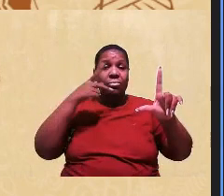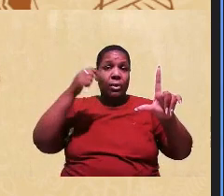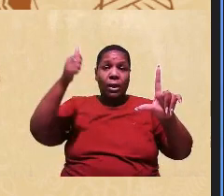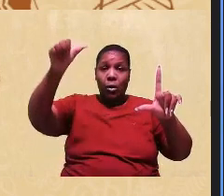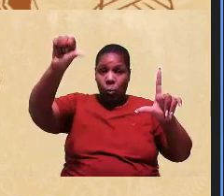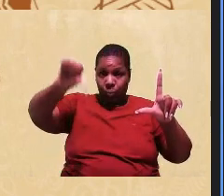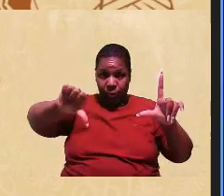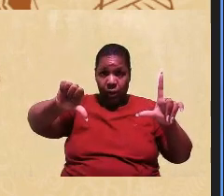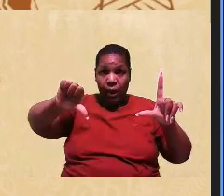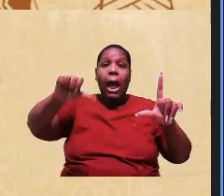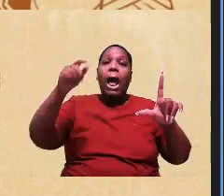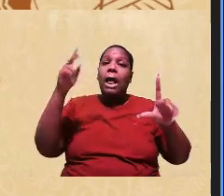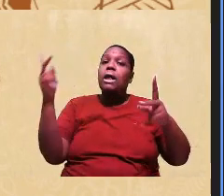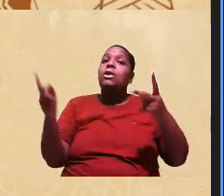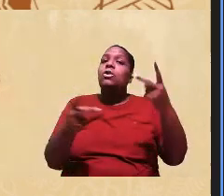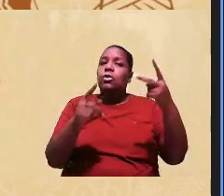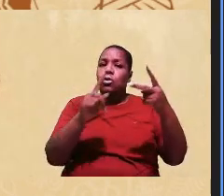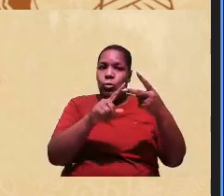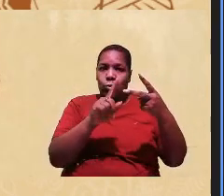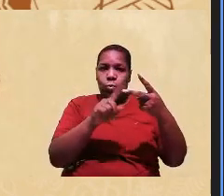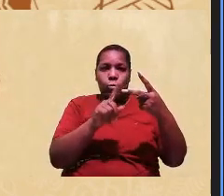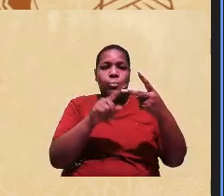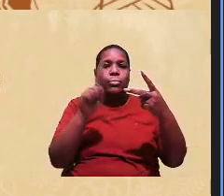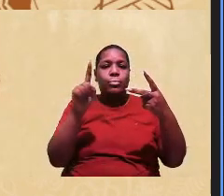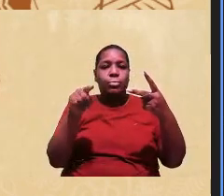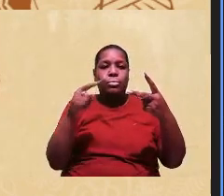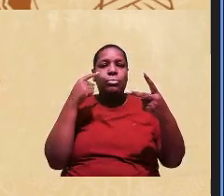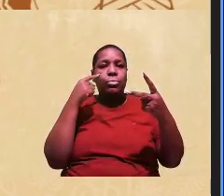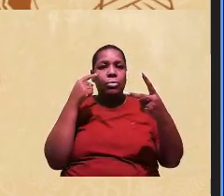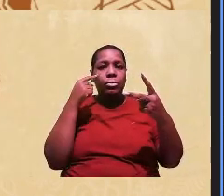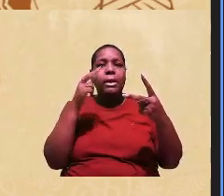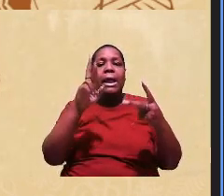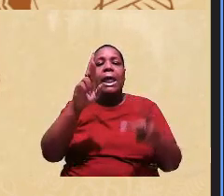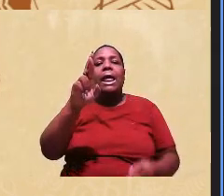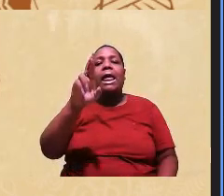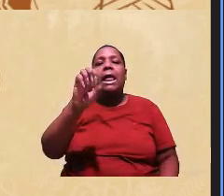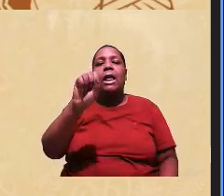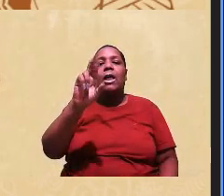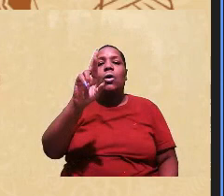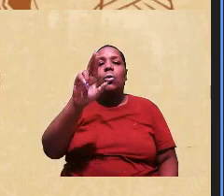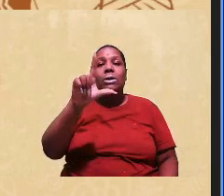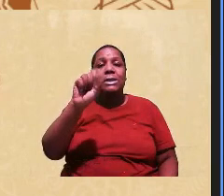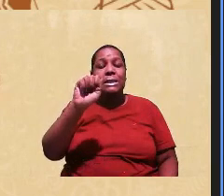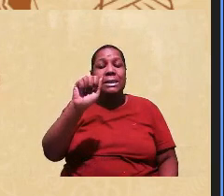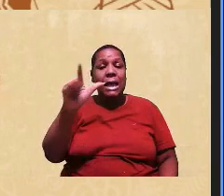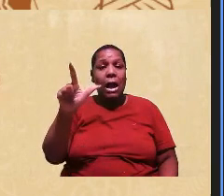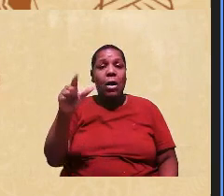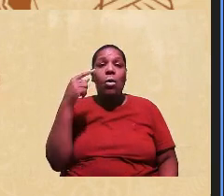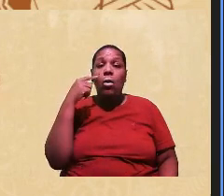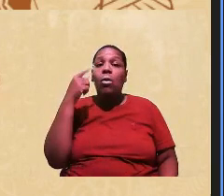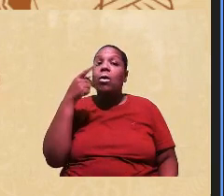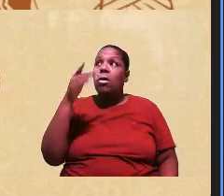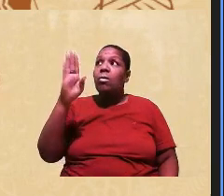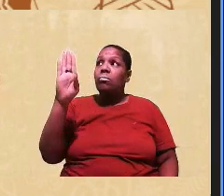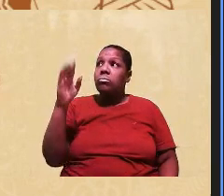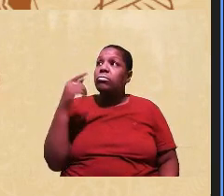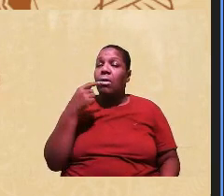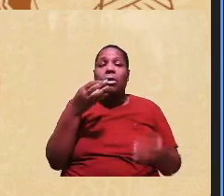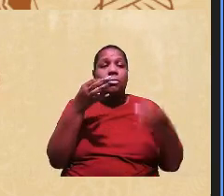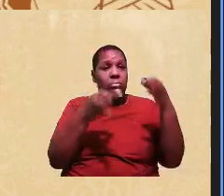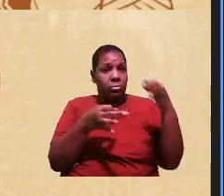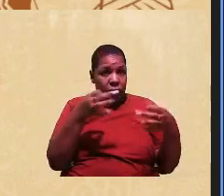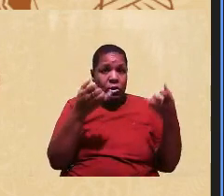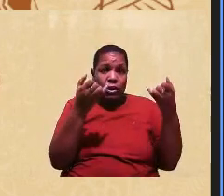passar por uma segunda banca que a gente chama de banca recursal. Na banca recursal, o candidato, ele pode justificar